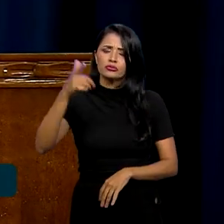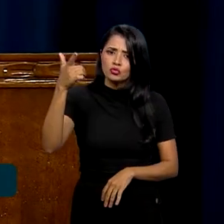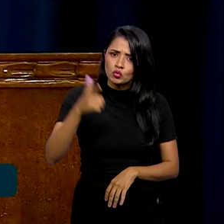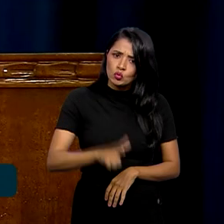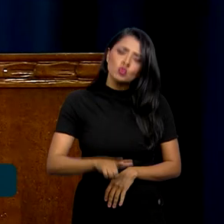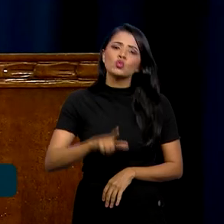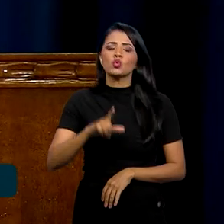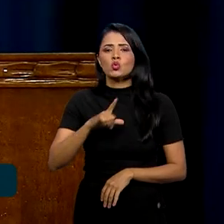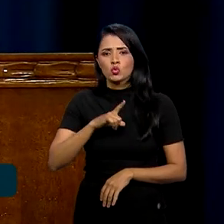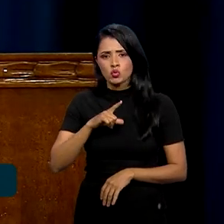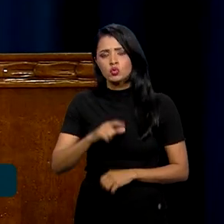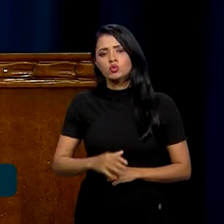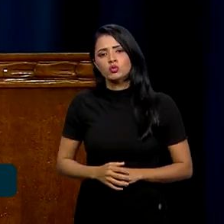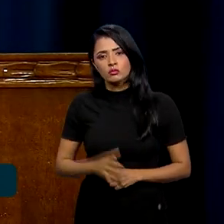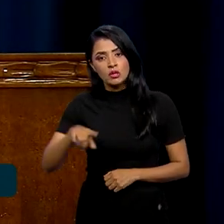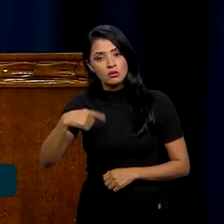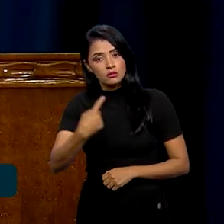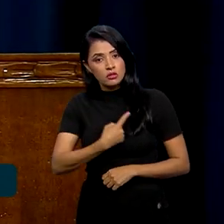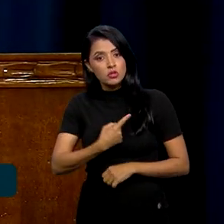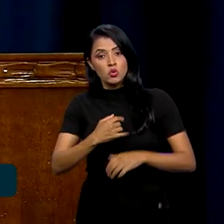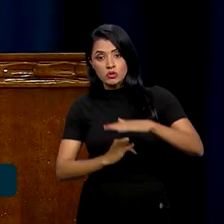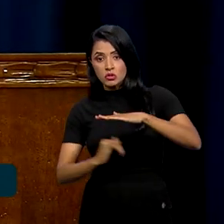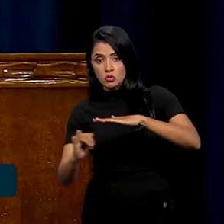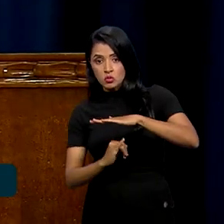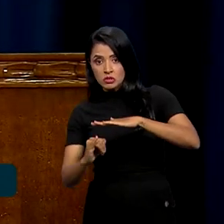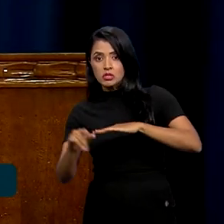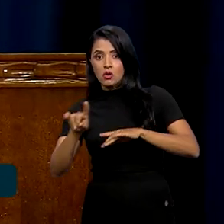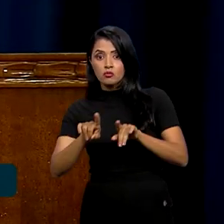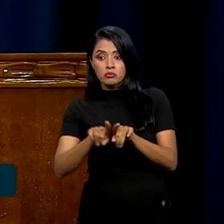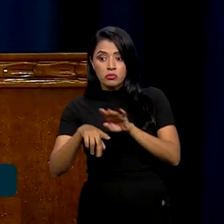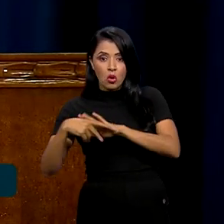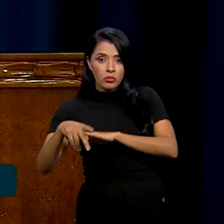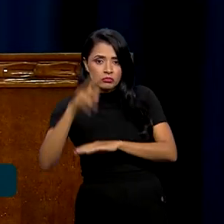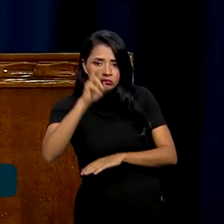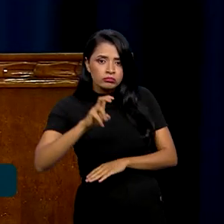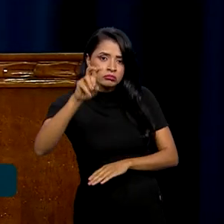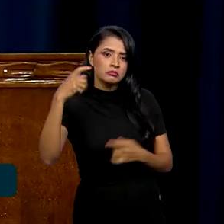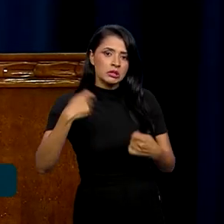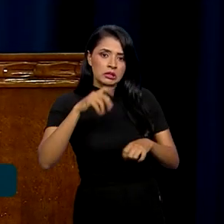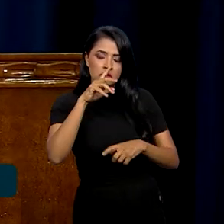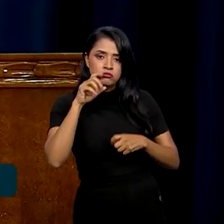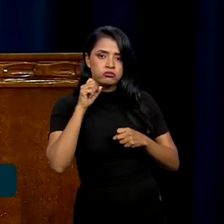e nossas instituições civis de inteligência precisam ser fortalecidas.